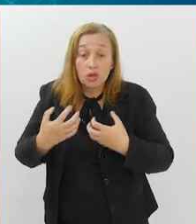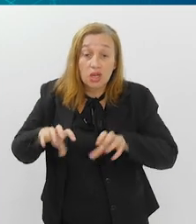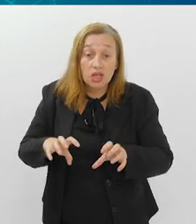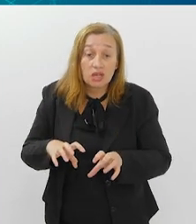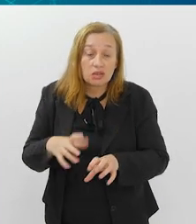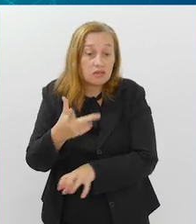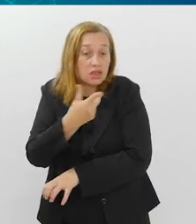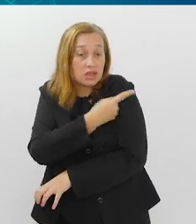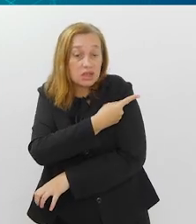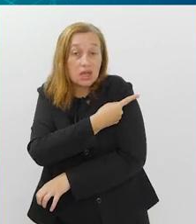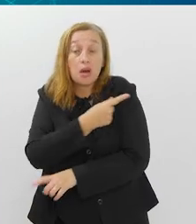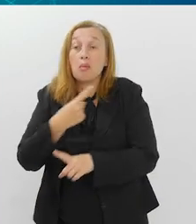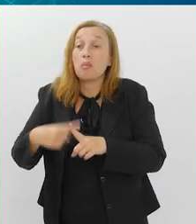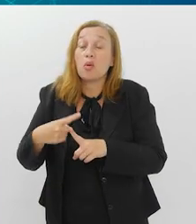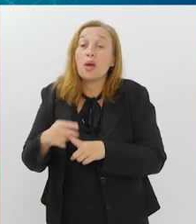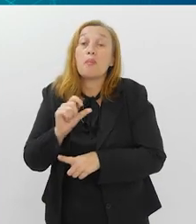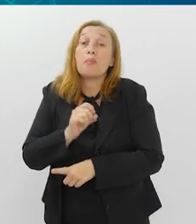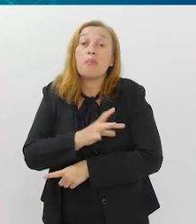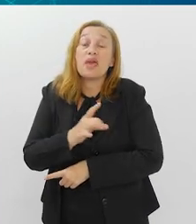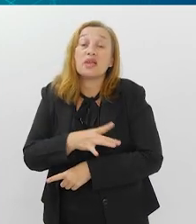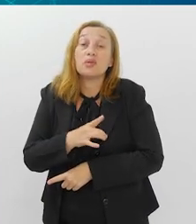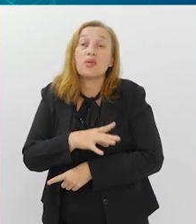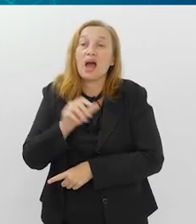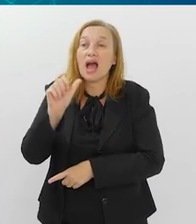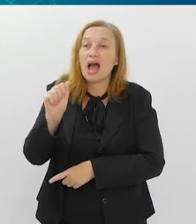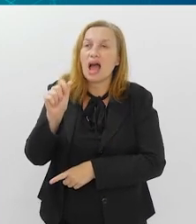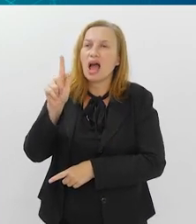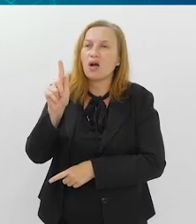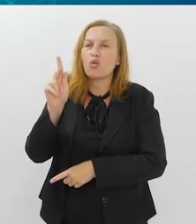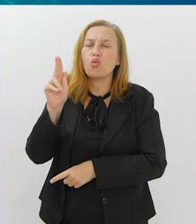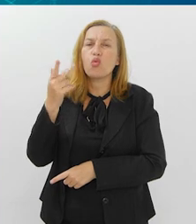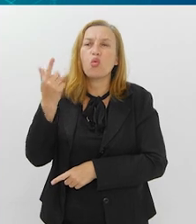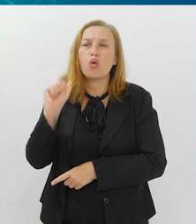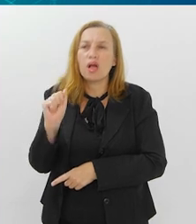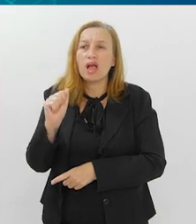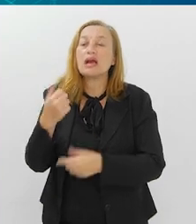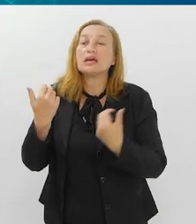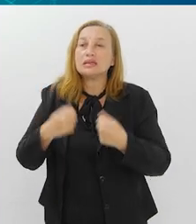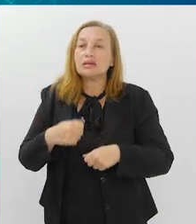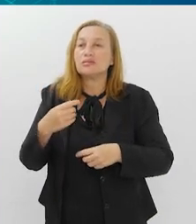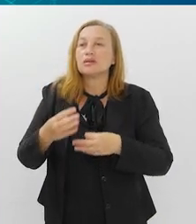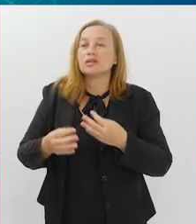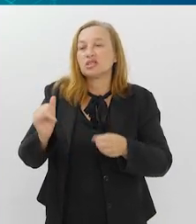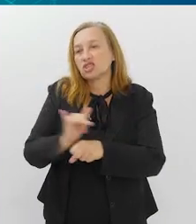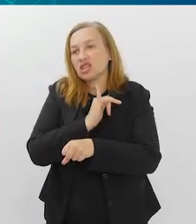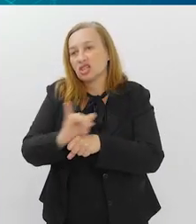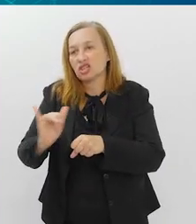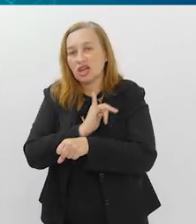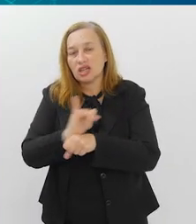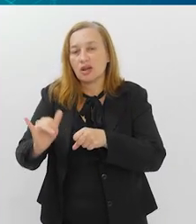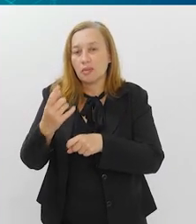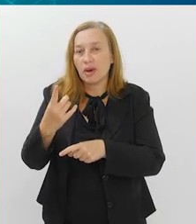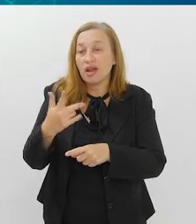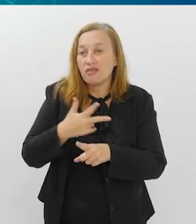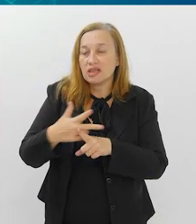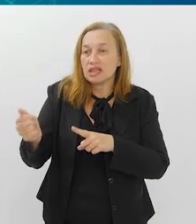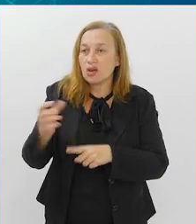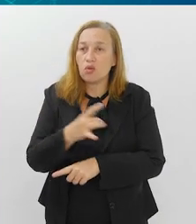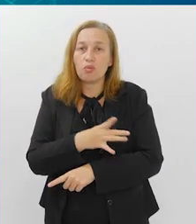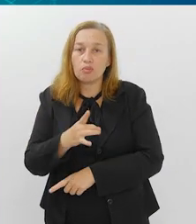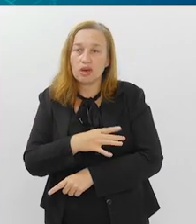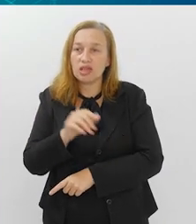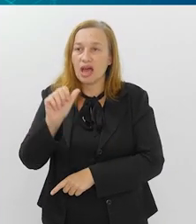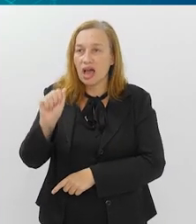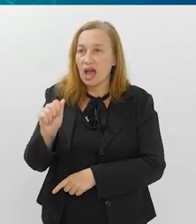da população tem medo de agulha. Então, a gente precisa trabalhar também estratégias para vencer o medo da